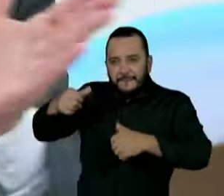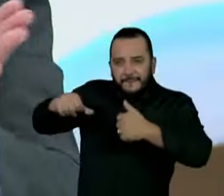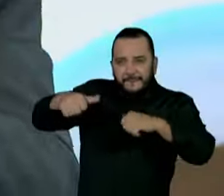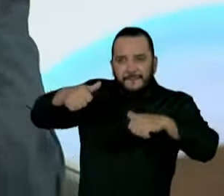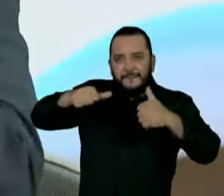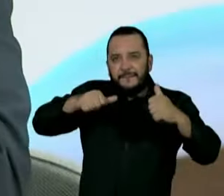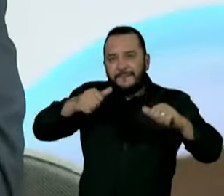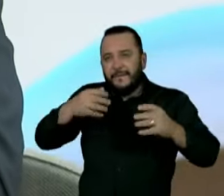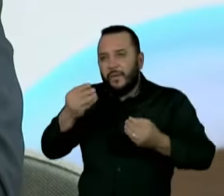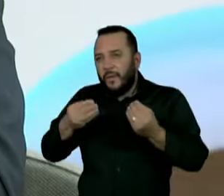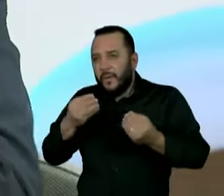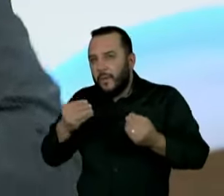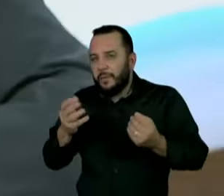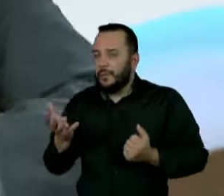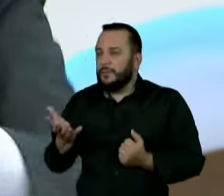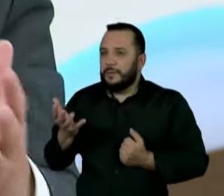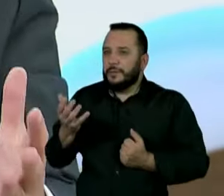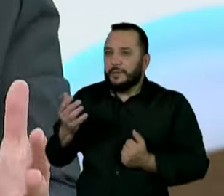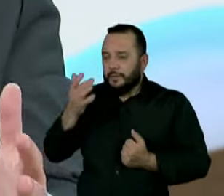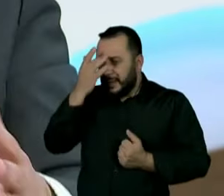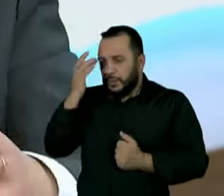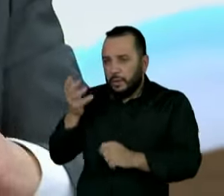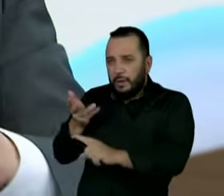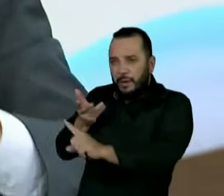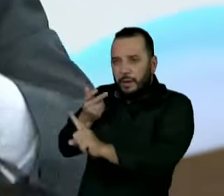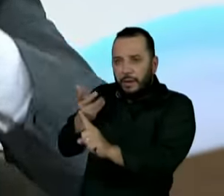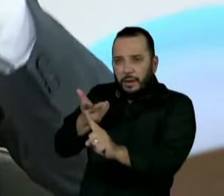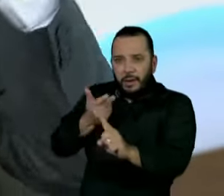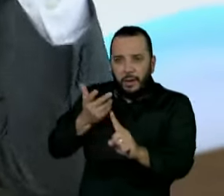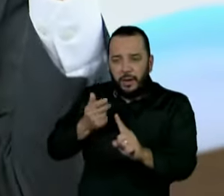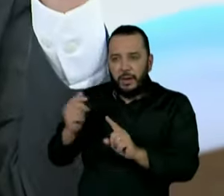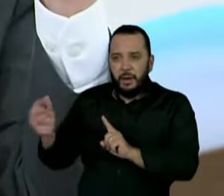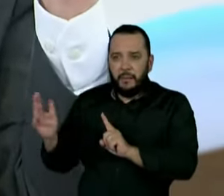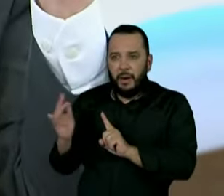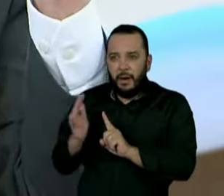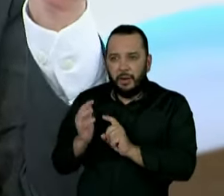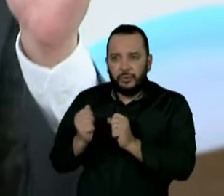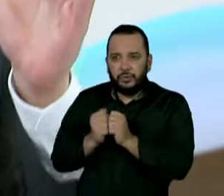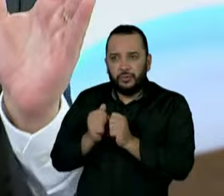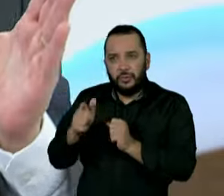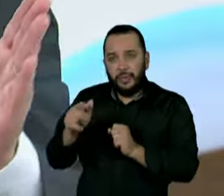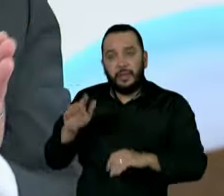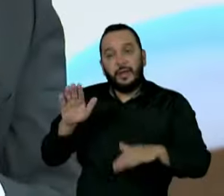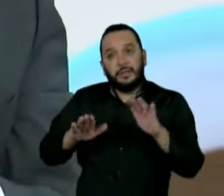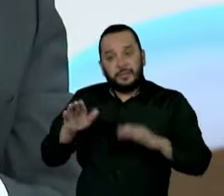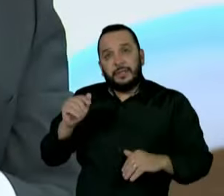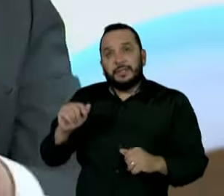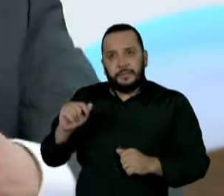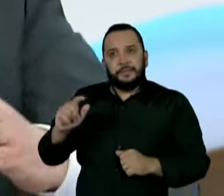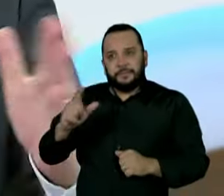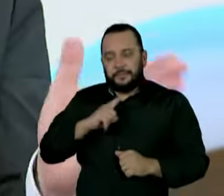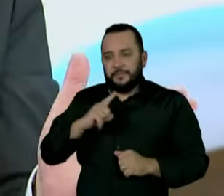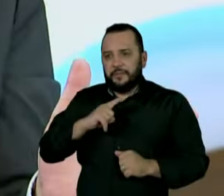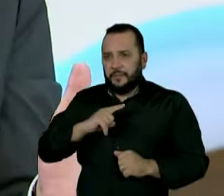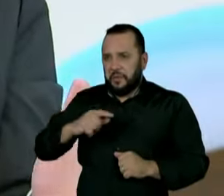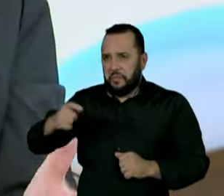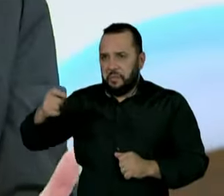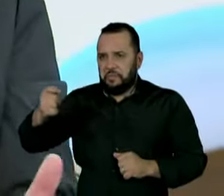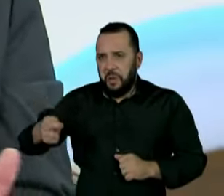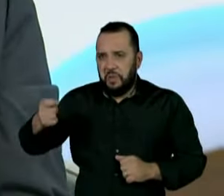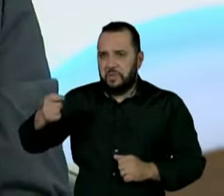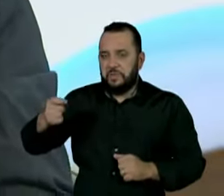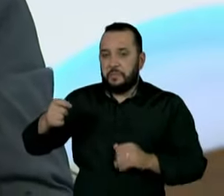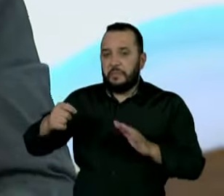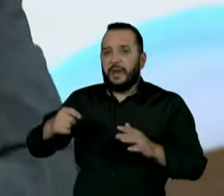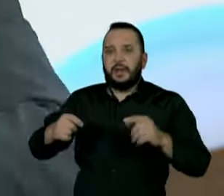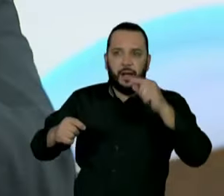também juntar mais gente para o lado dele. No primeiro momento, pode ser que você tenha uma posição de um jeito, mas a presença do Alckmin era uma presença